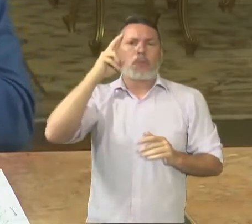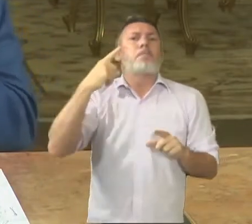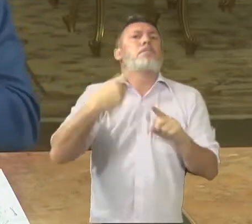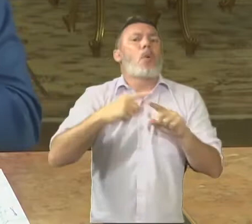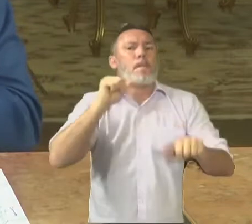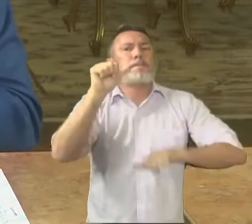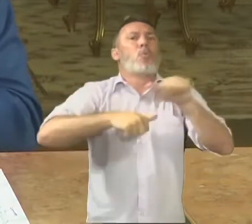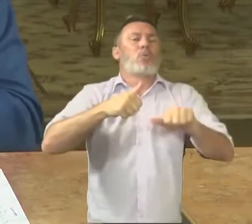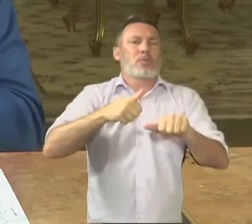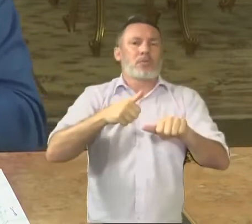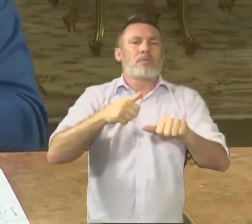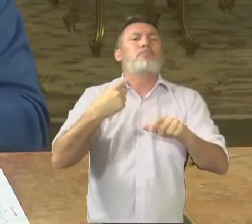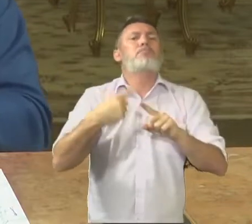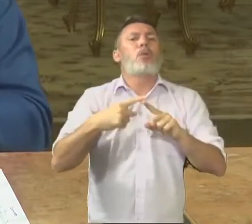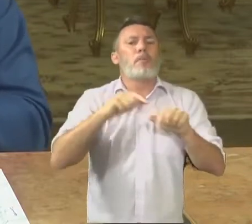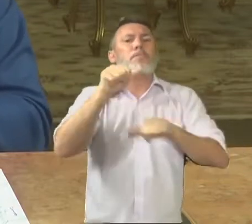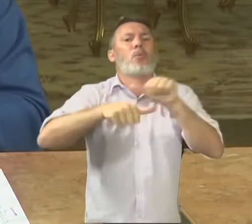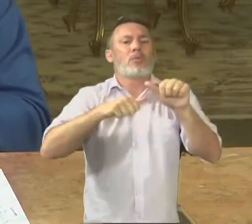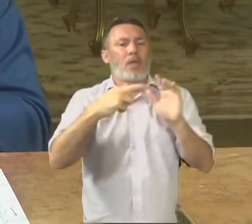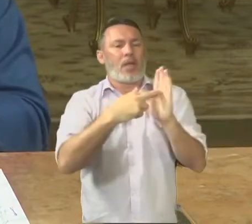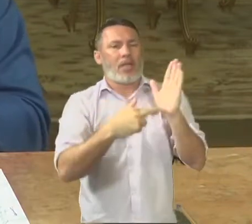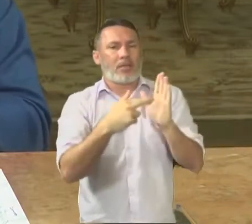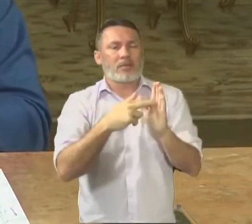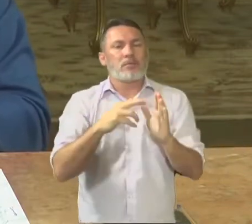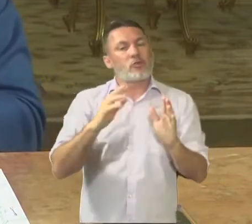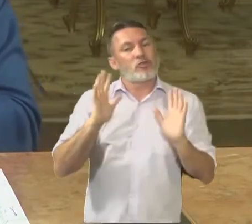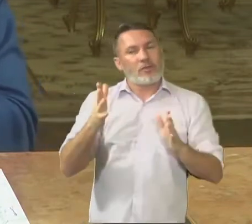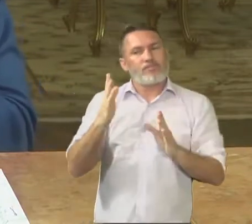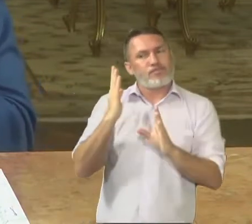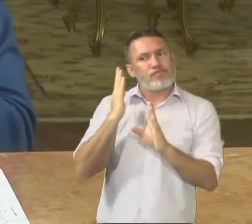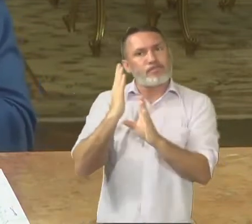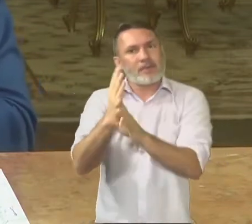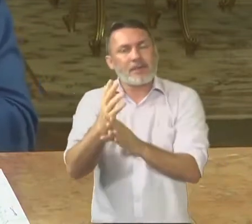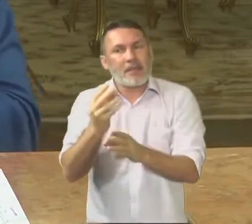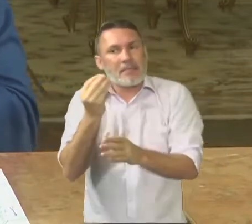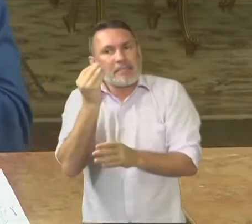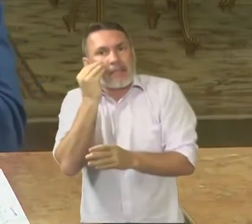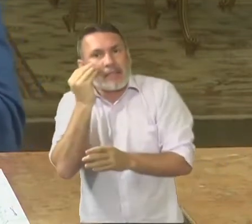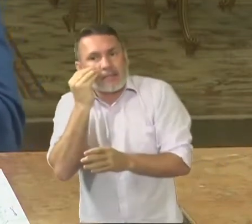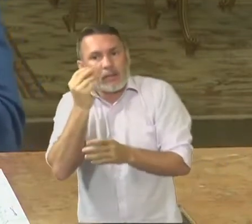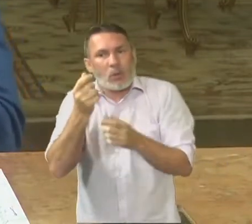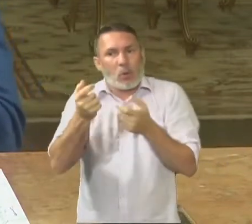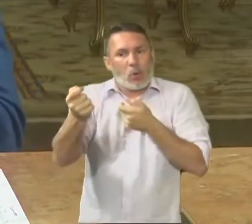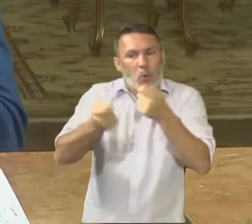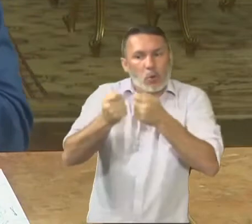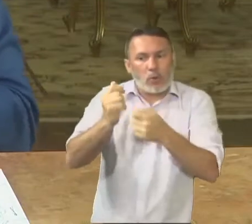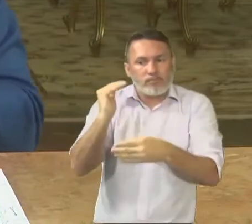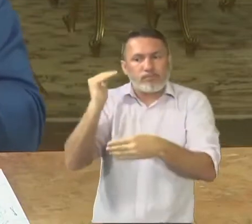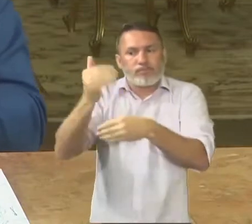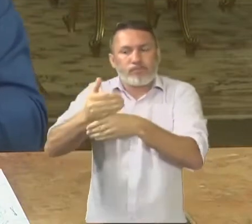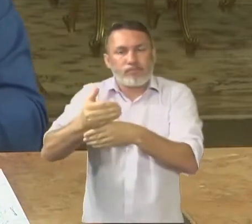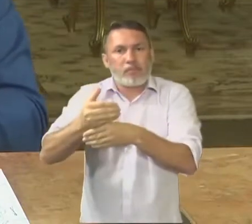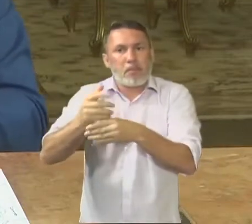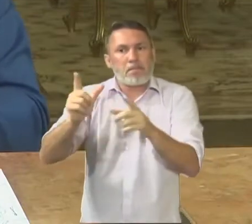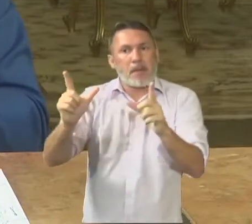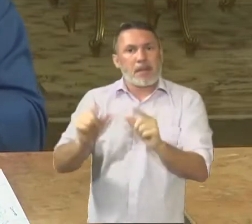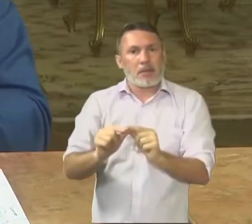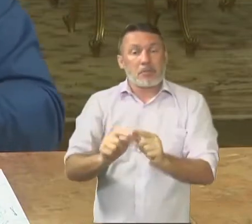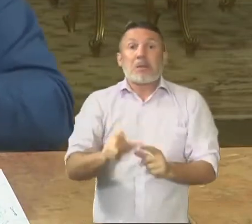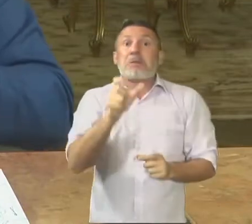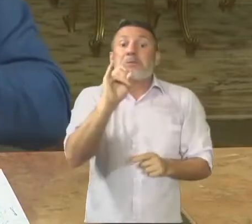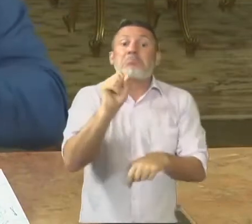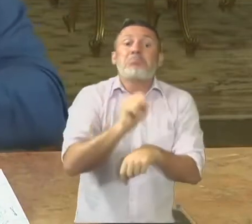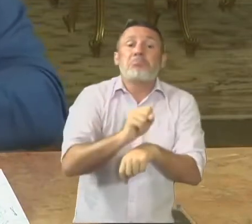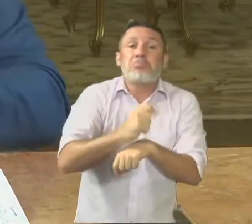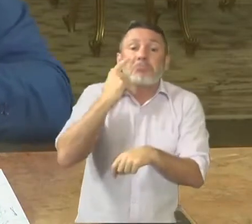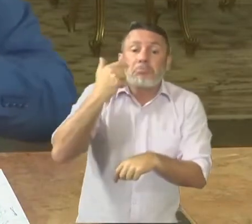poderemos ter uma menor restrição nesta fase. Se a situação for se agravando,